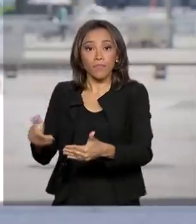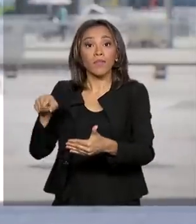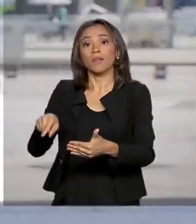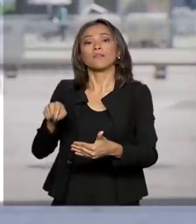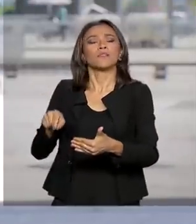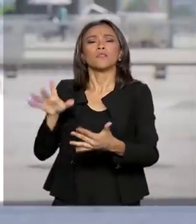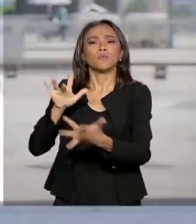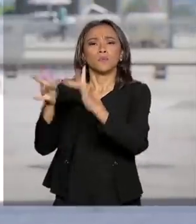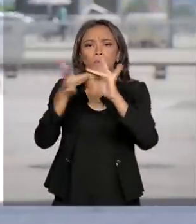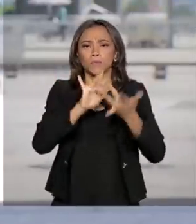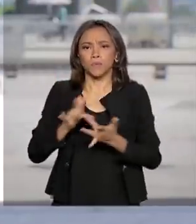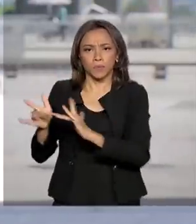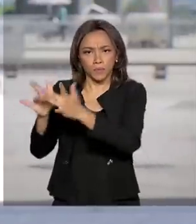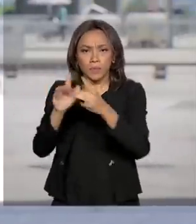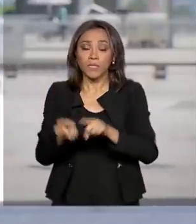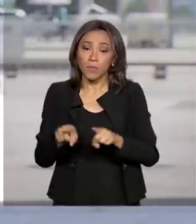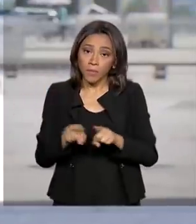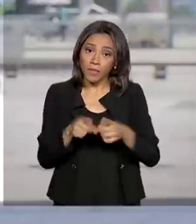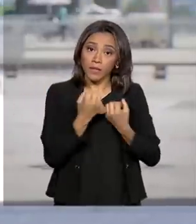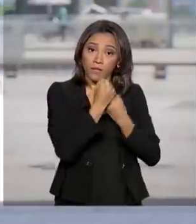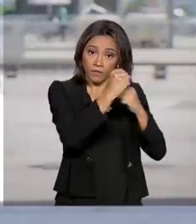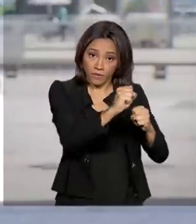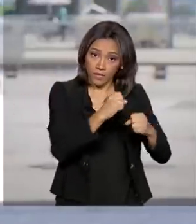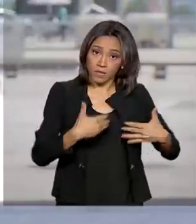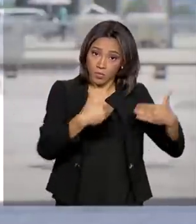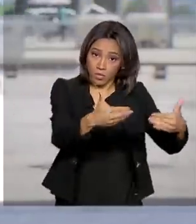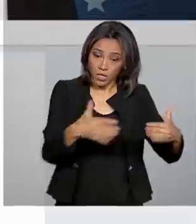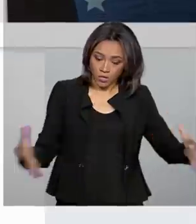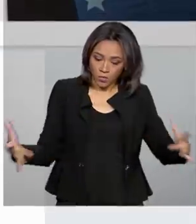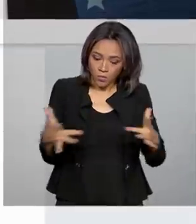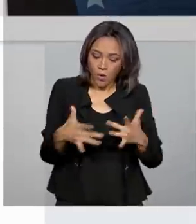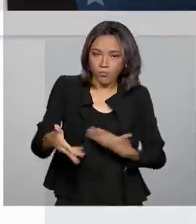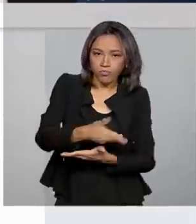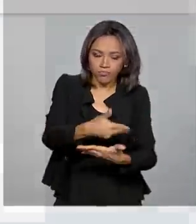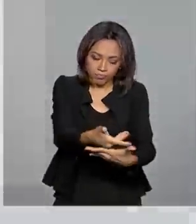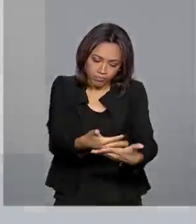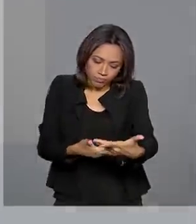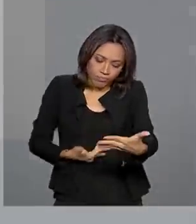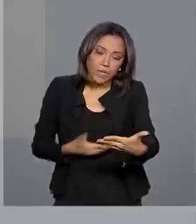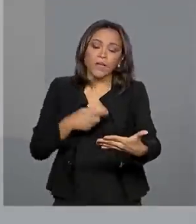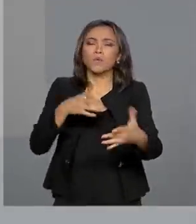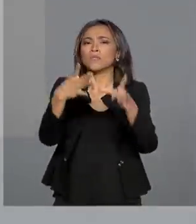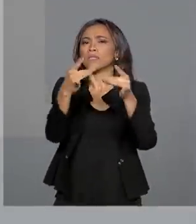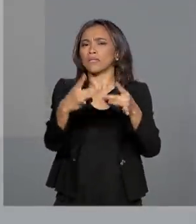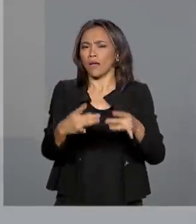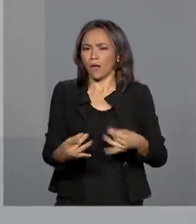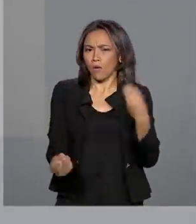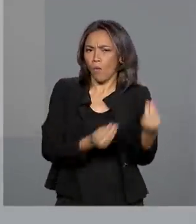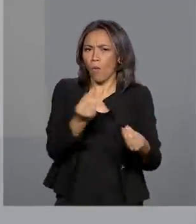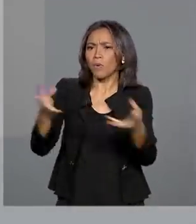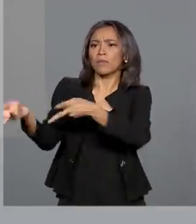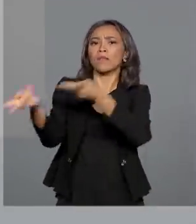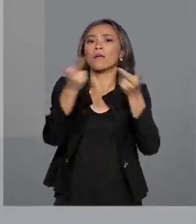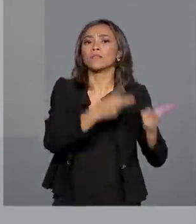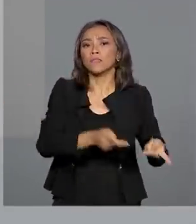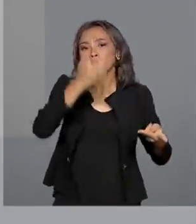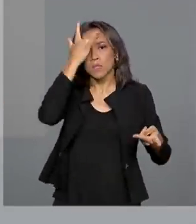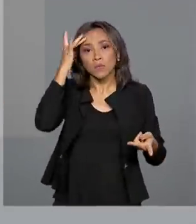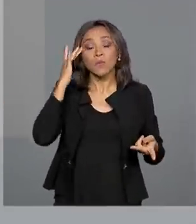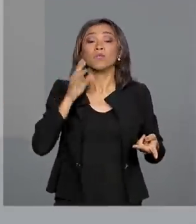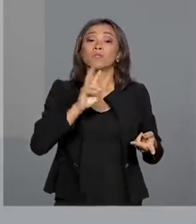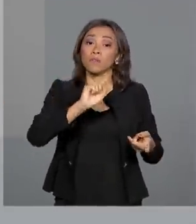e da Defesa e confirmada no Twitter pelo presidente Jair Bolsonaro. Ele disse que os detalhes dessa operação serão informados